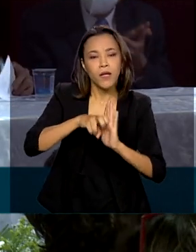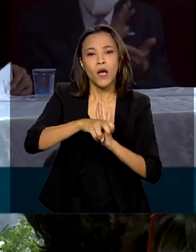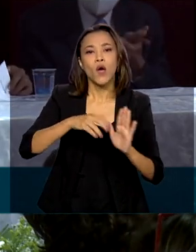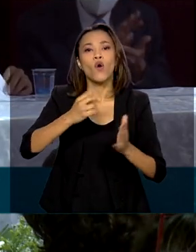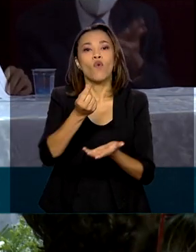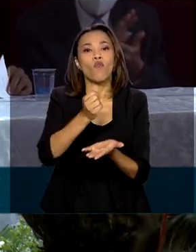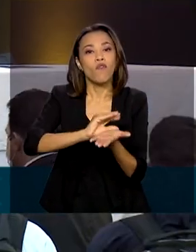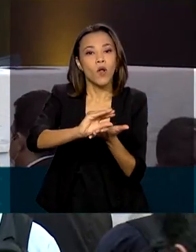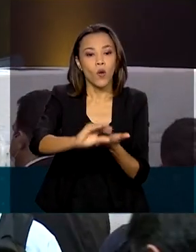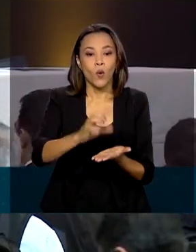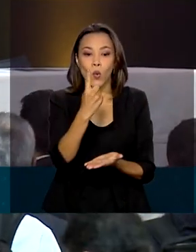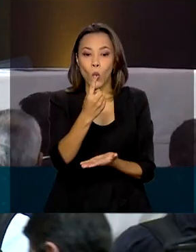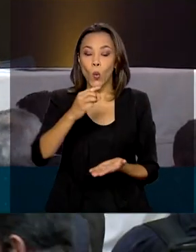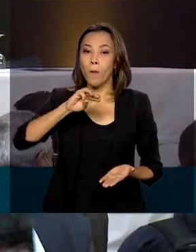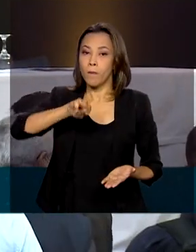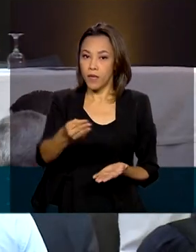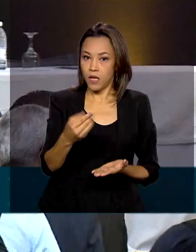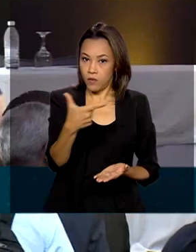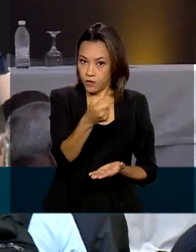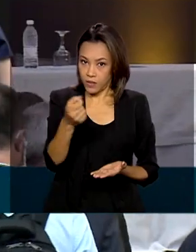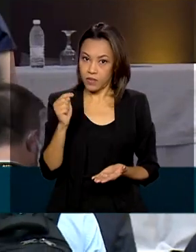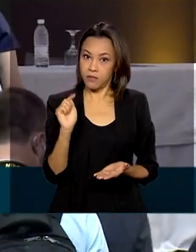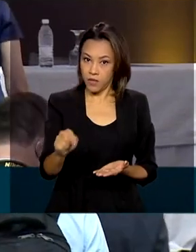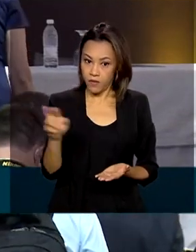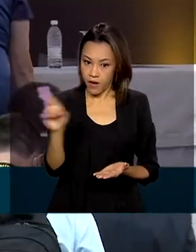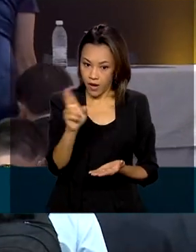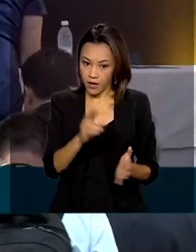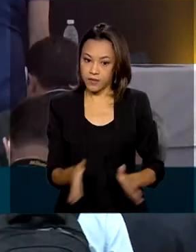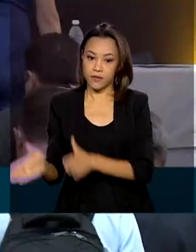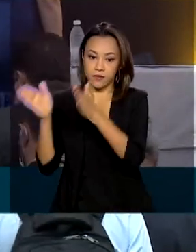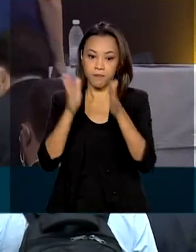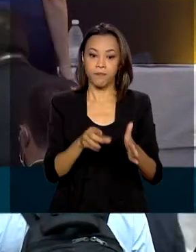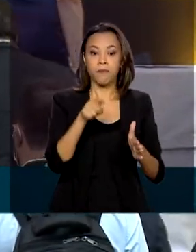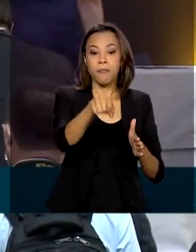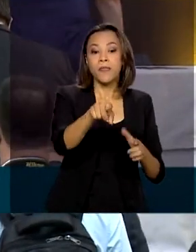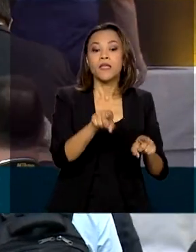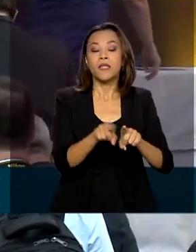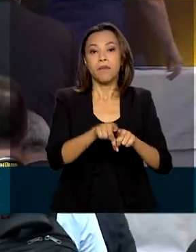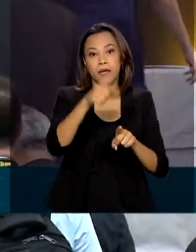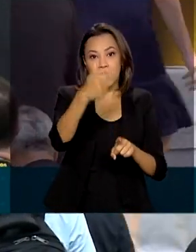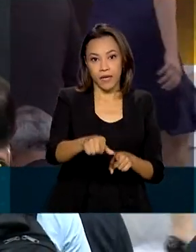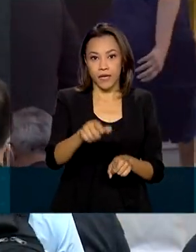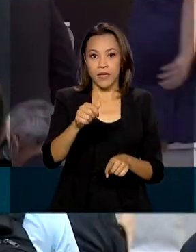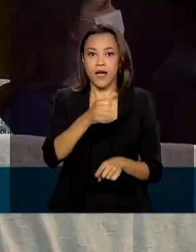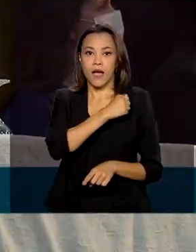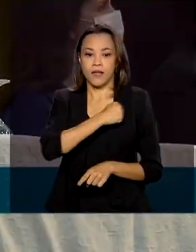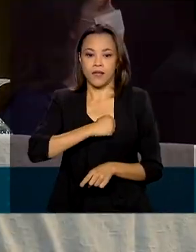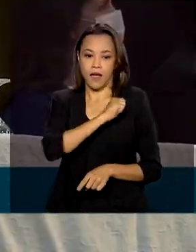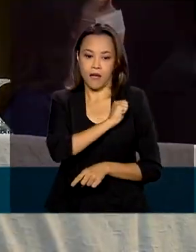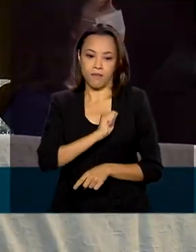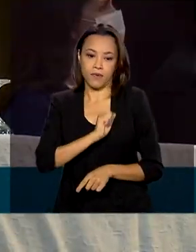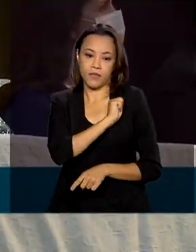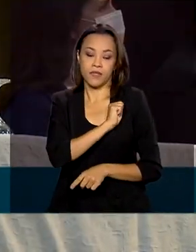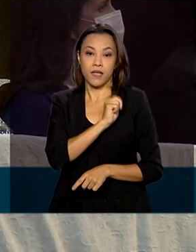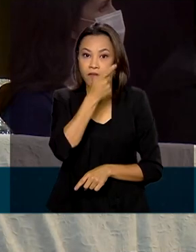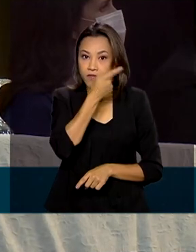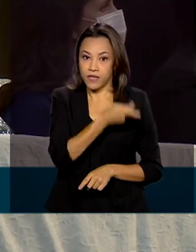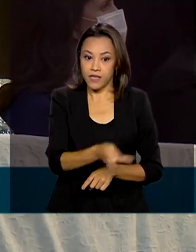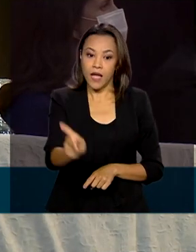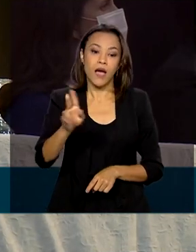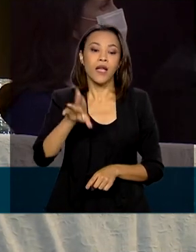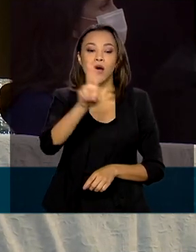200 mil reais. Em Anápolis, a ministra Damares Alves e a primeira-dama Michele Bolsonaro visitaram a